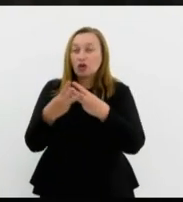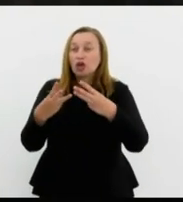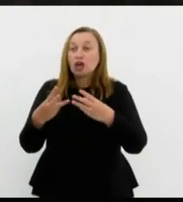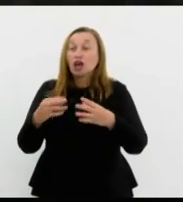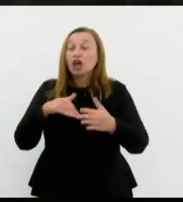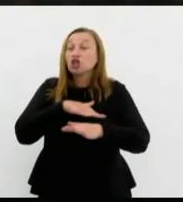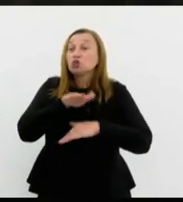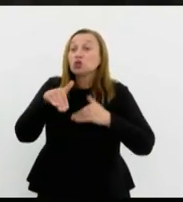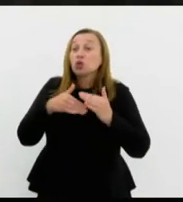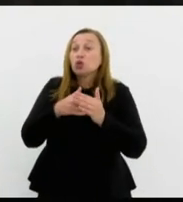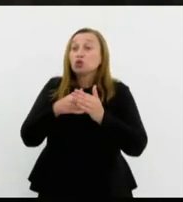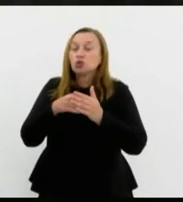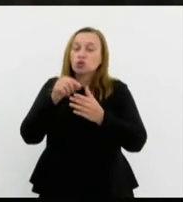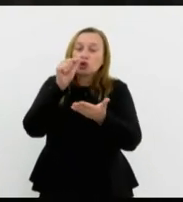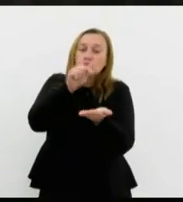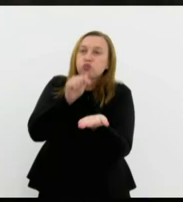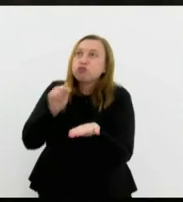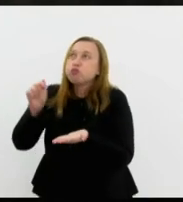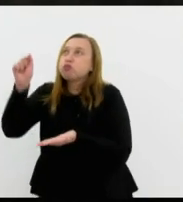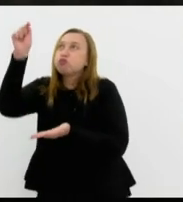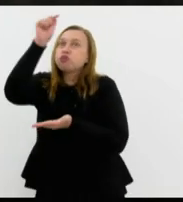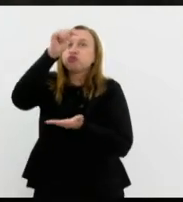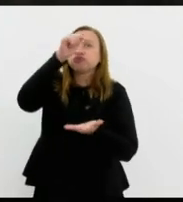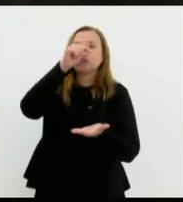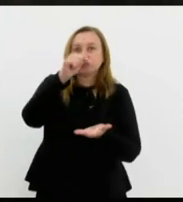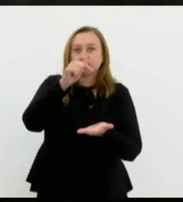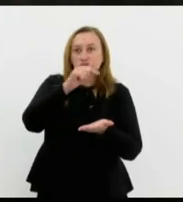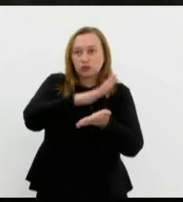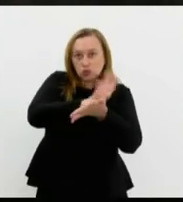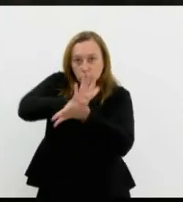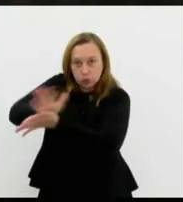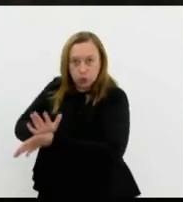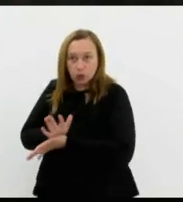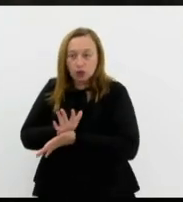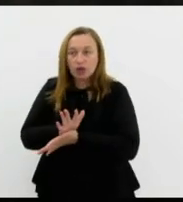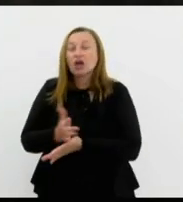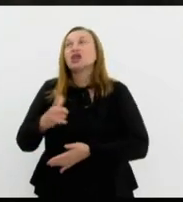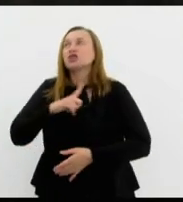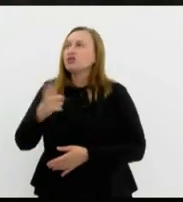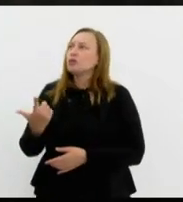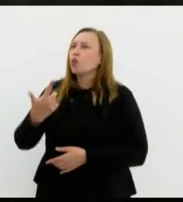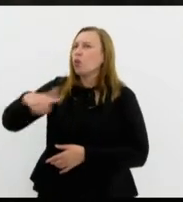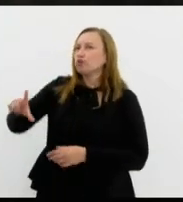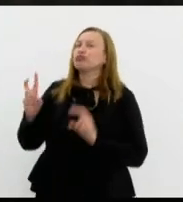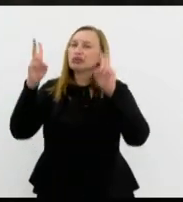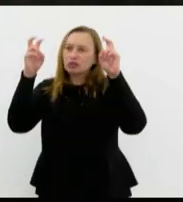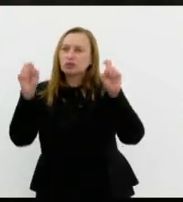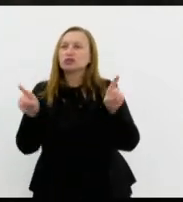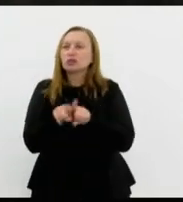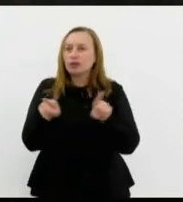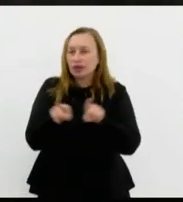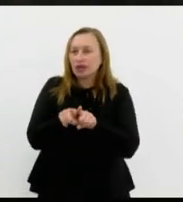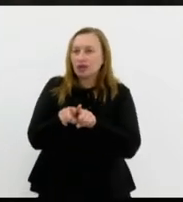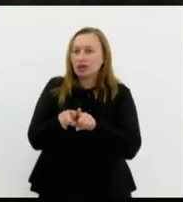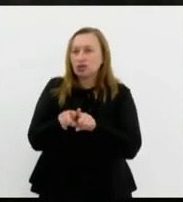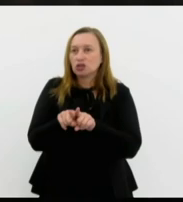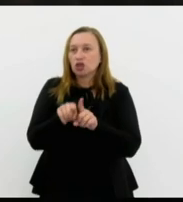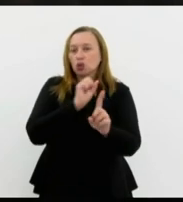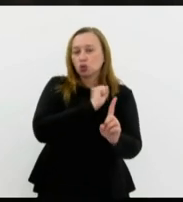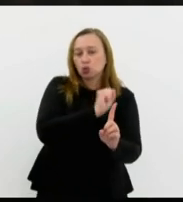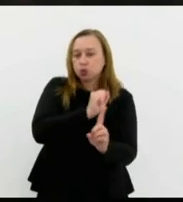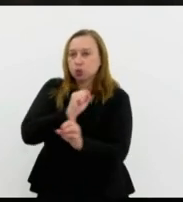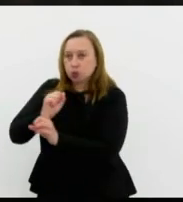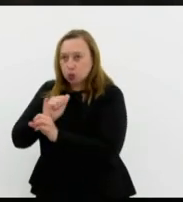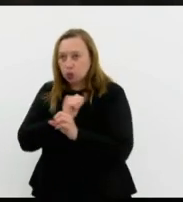acabar com os judeus nós tivemos outros casos de genocídio que eu não vou aqui me alongar falar em